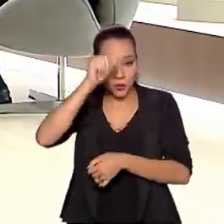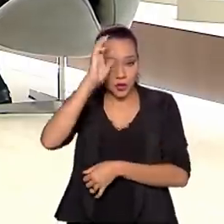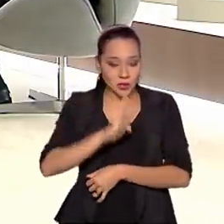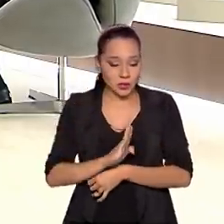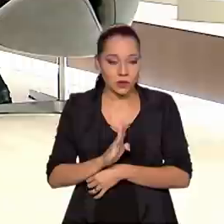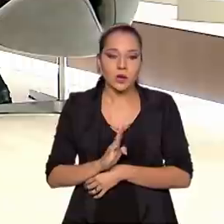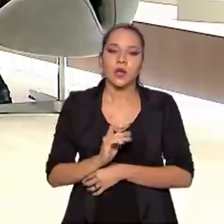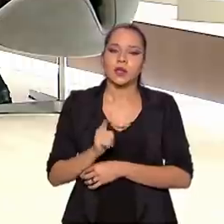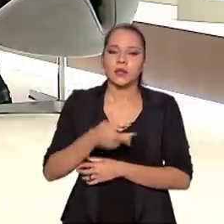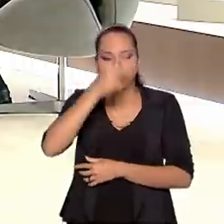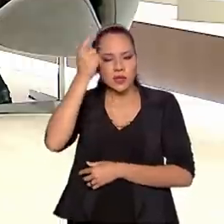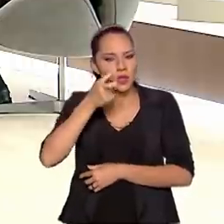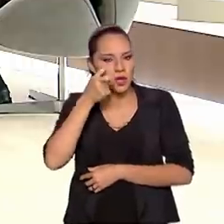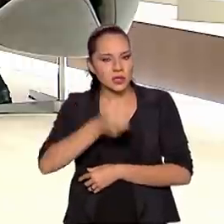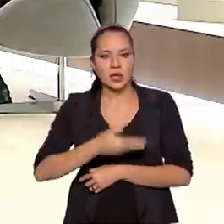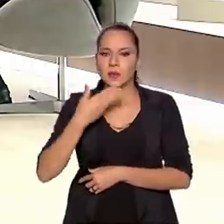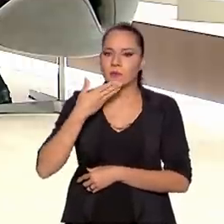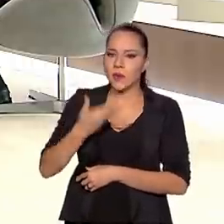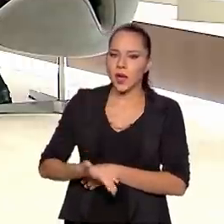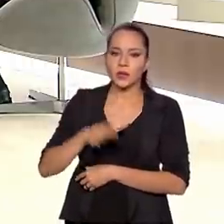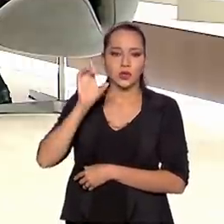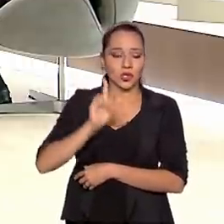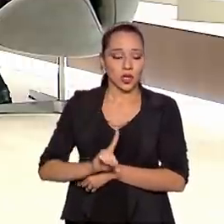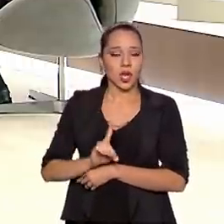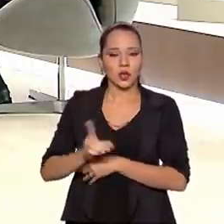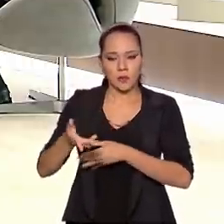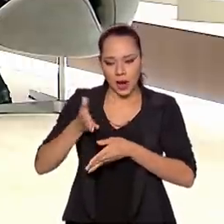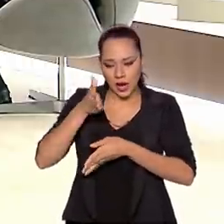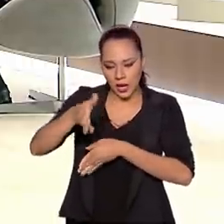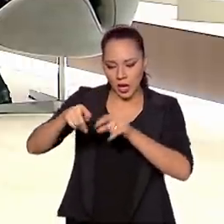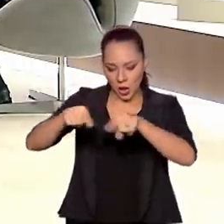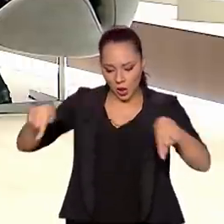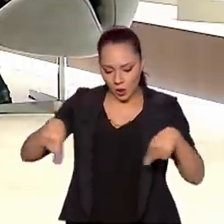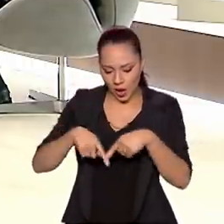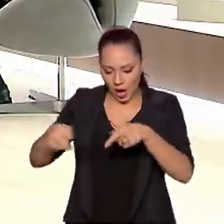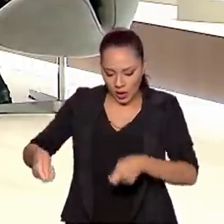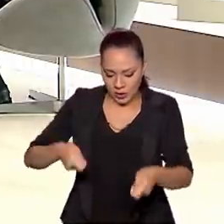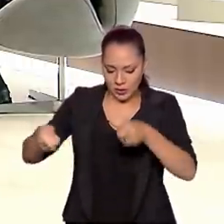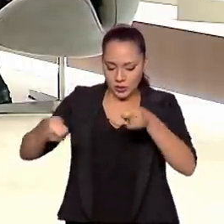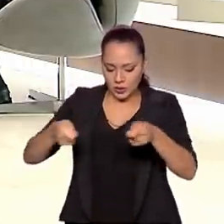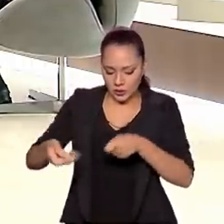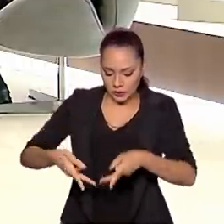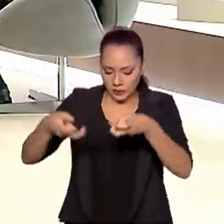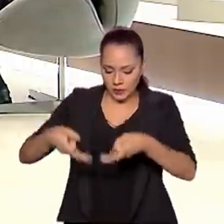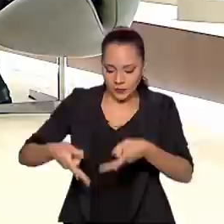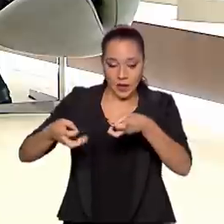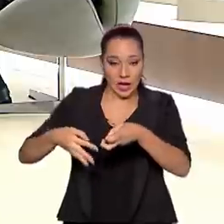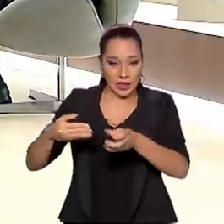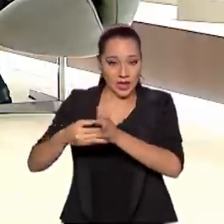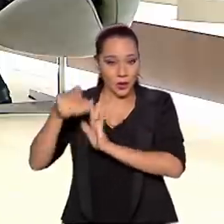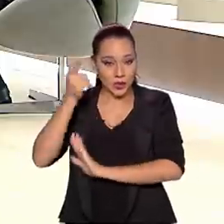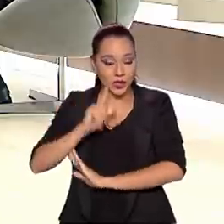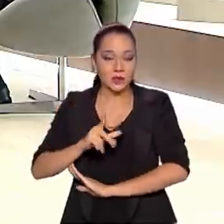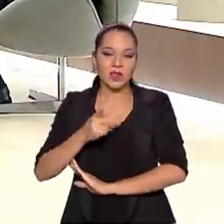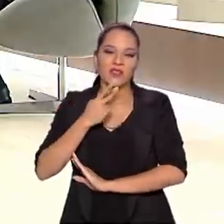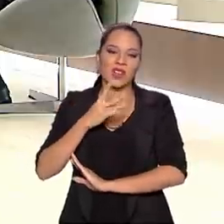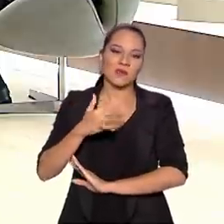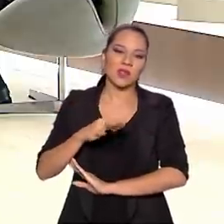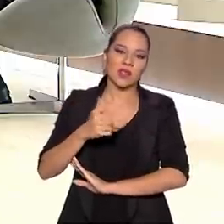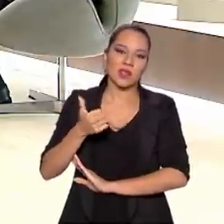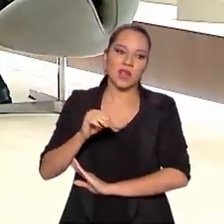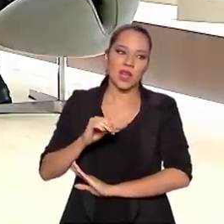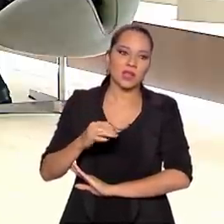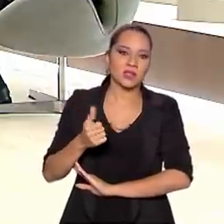quando o interessado pede ali o direito para minerar, até ele conseguir efetivamente minerar, nós estamos falando em 10,